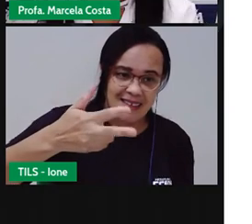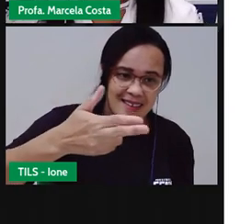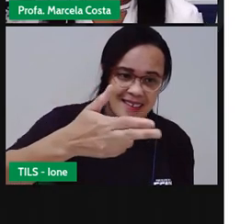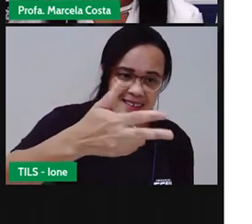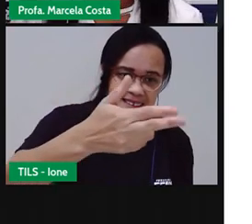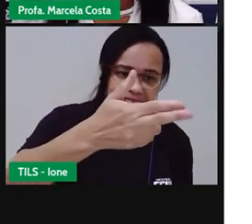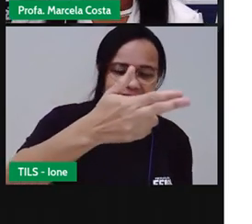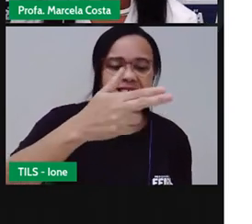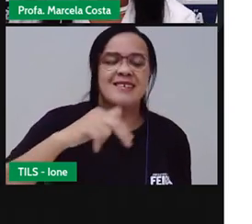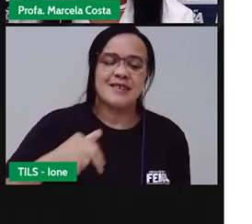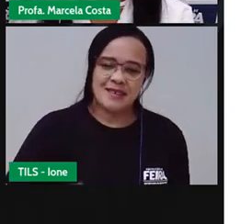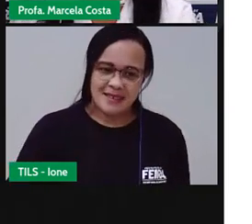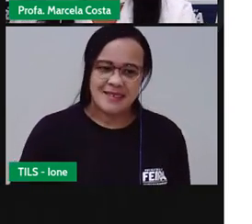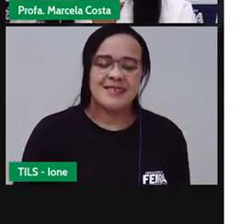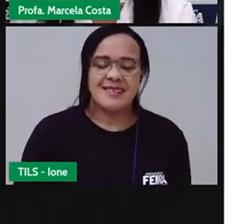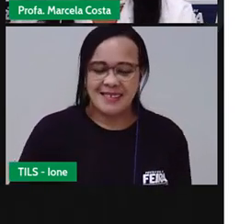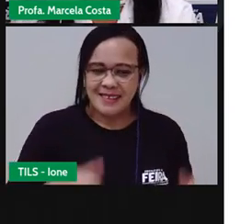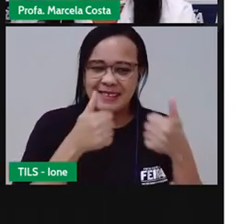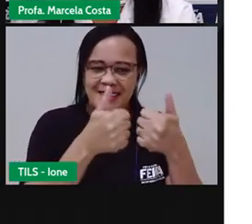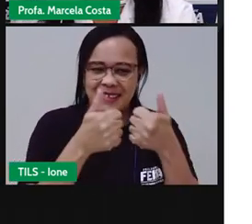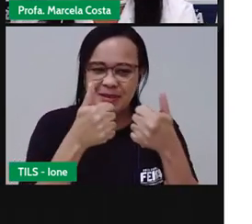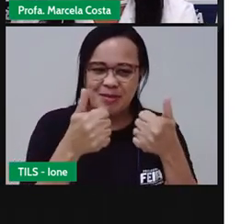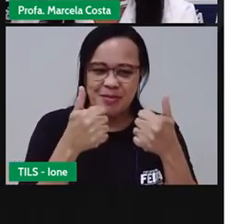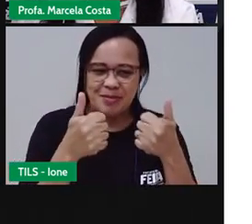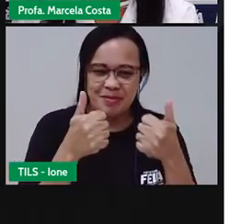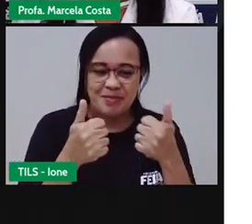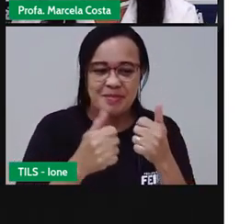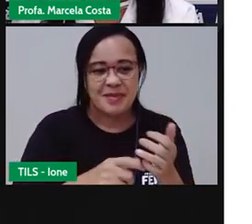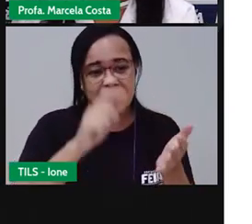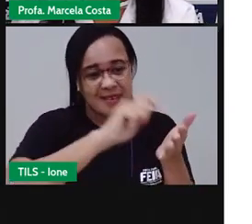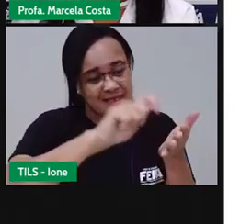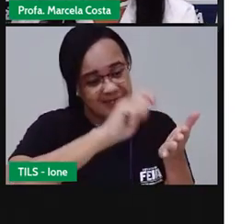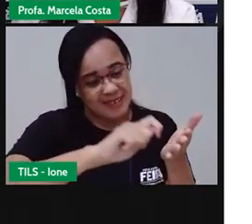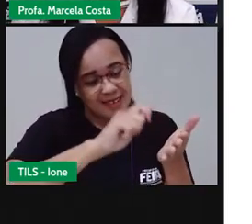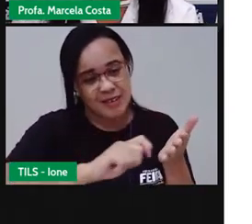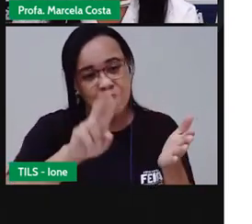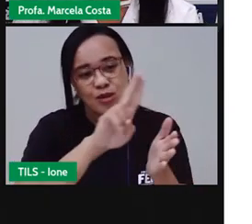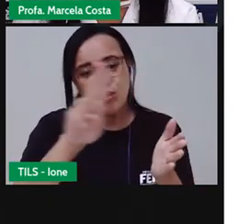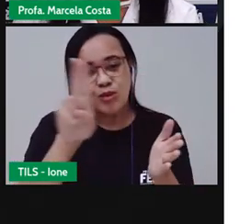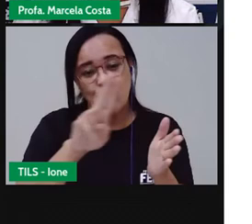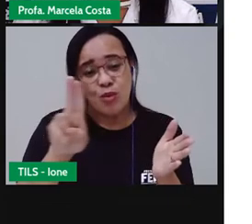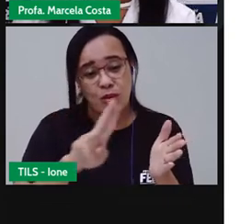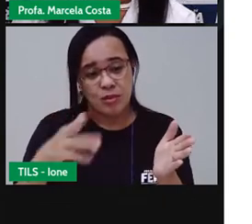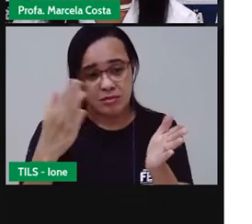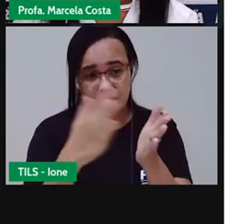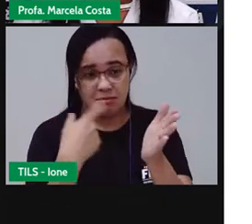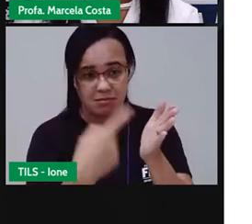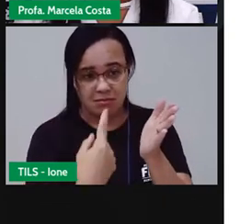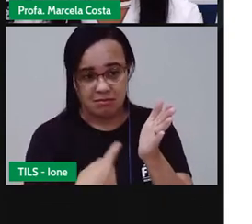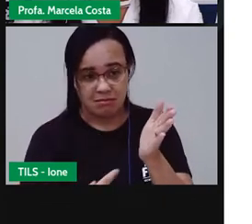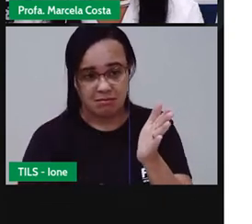Tesoura. Muito bem. Escreva aí os nomes no seu caderno.